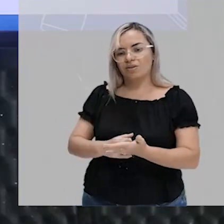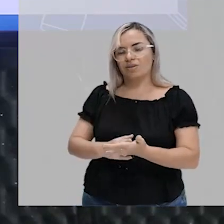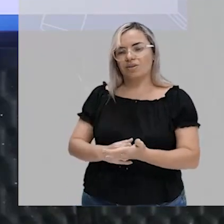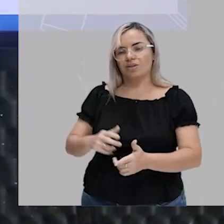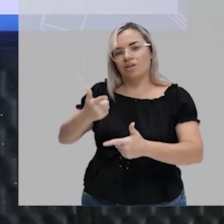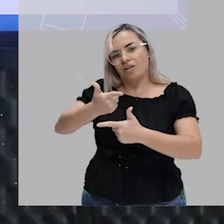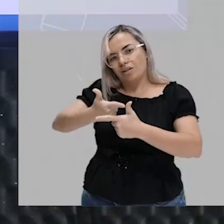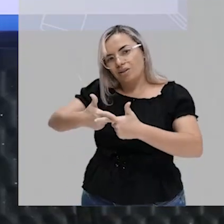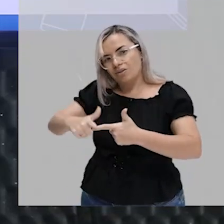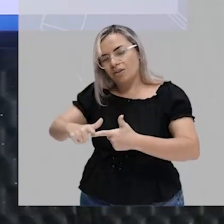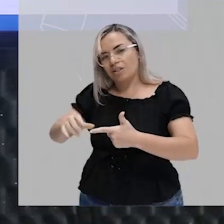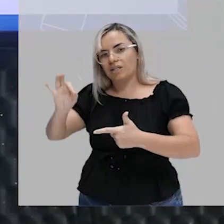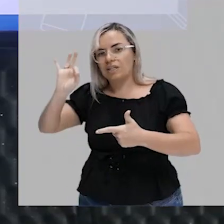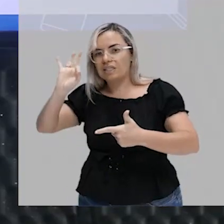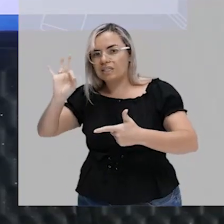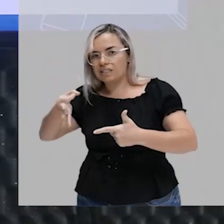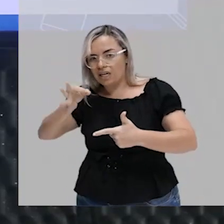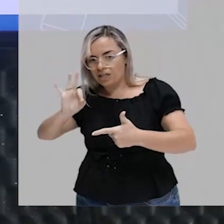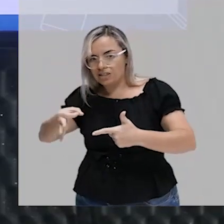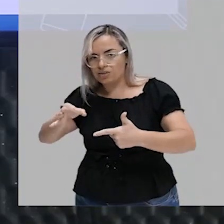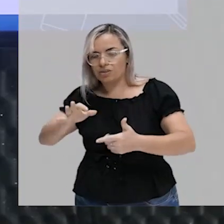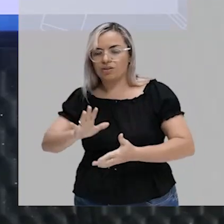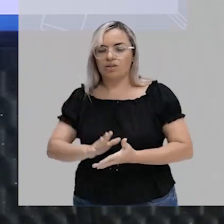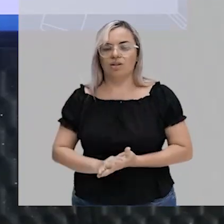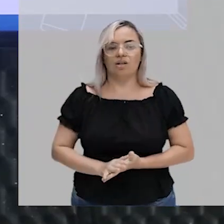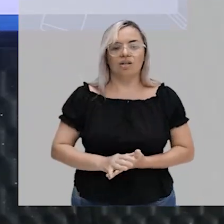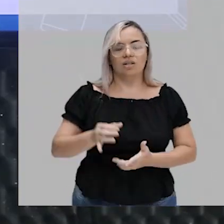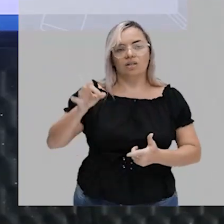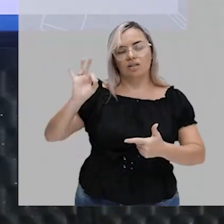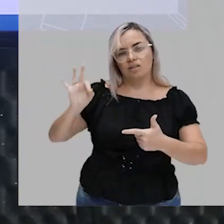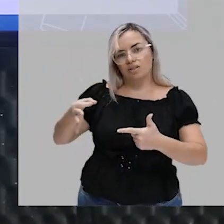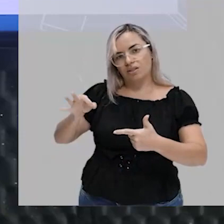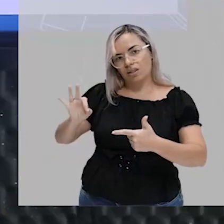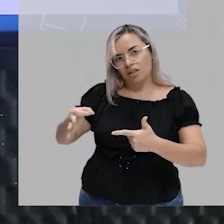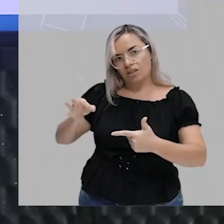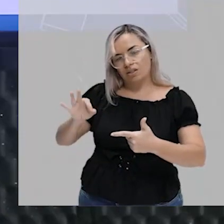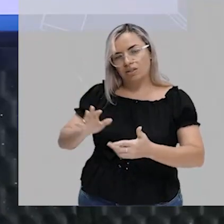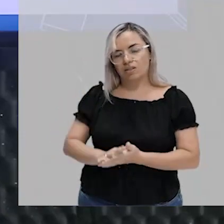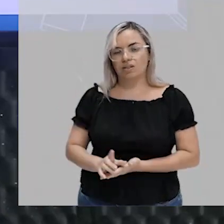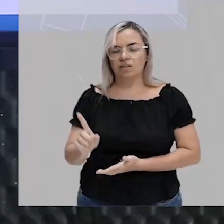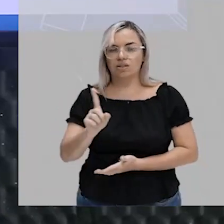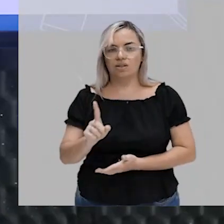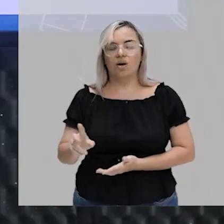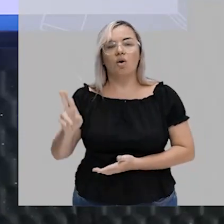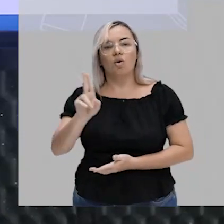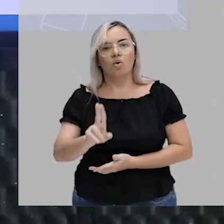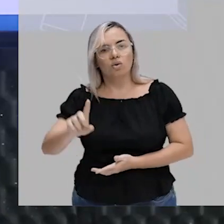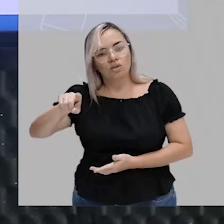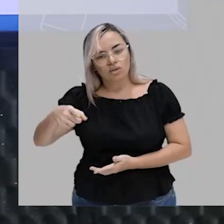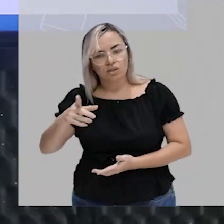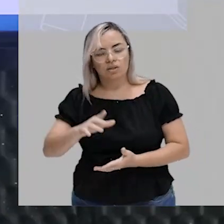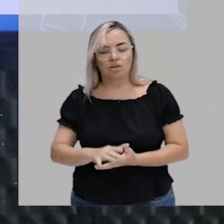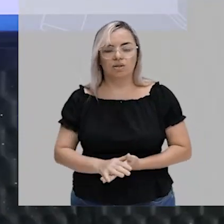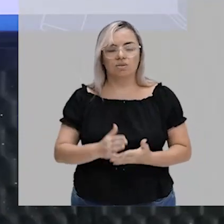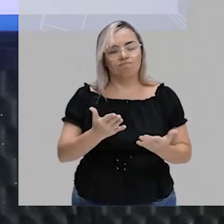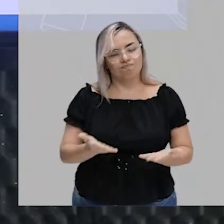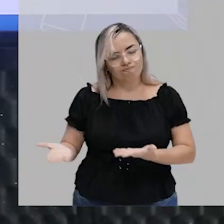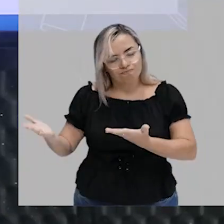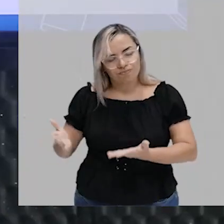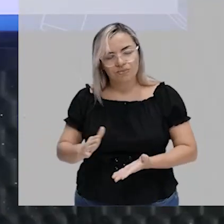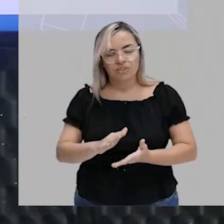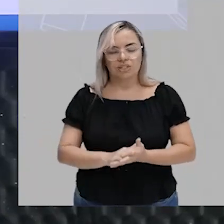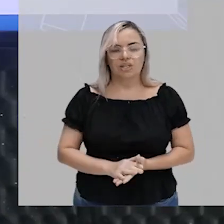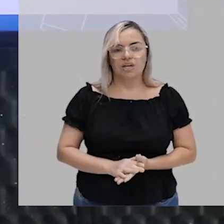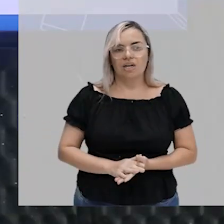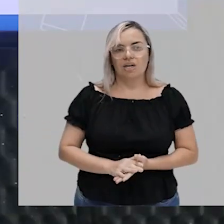quando ela é exata. Então, nesse sentido, a gente não tem o costume de fazer essa representação. Mas não está errada. E